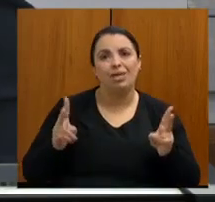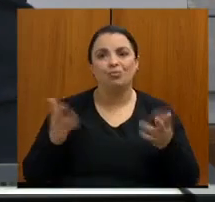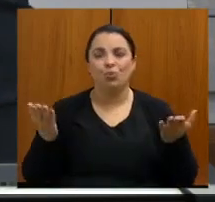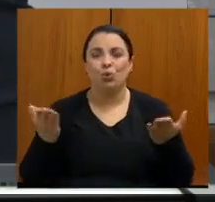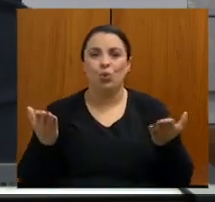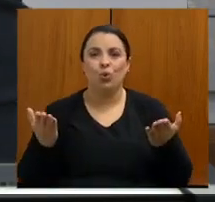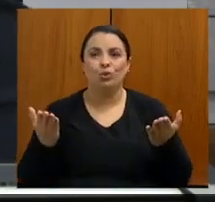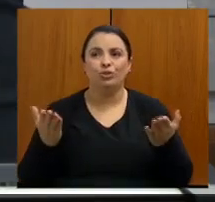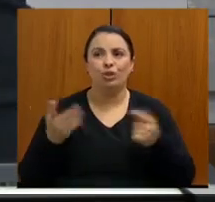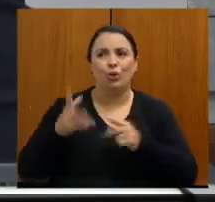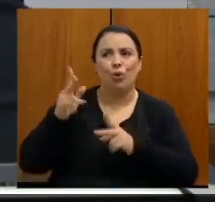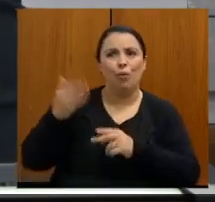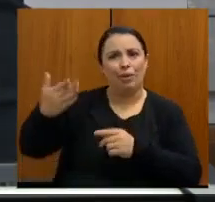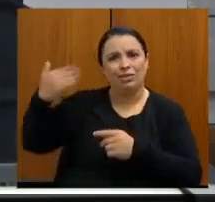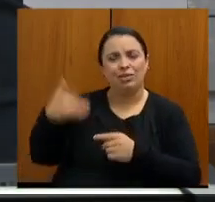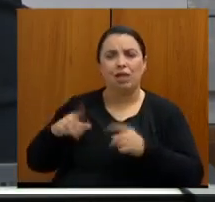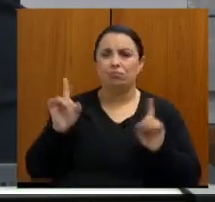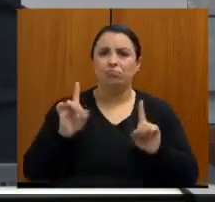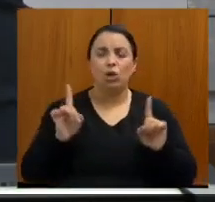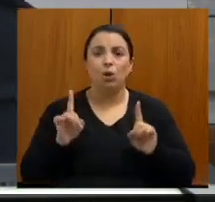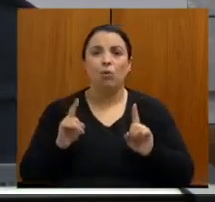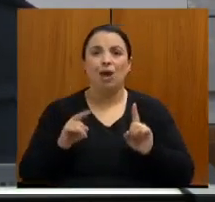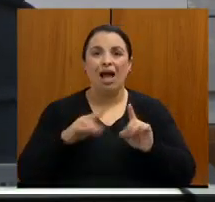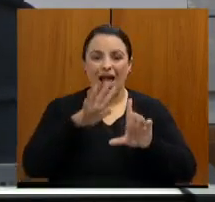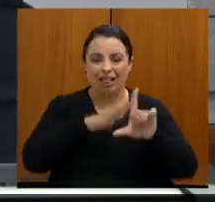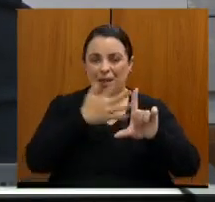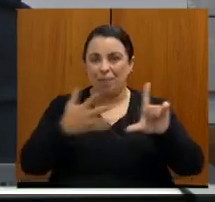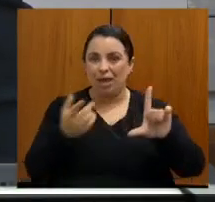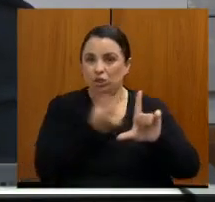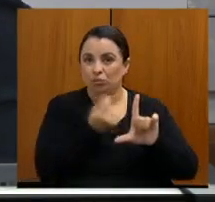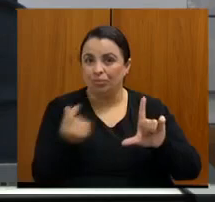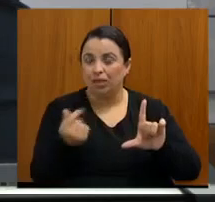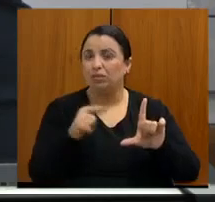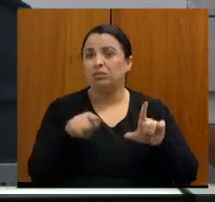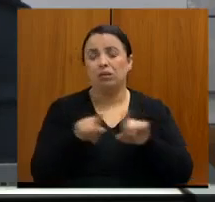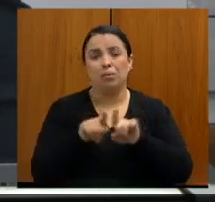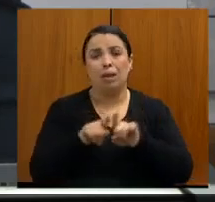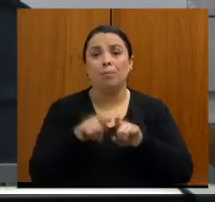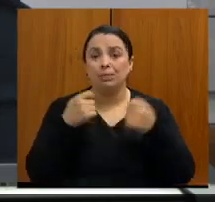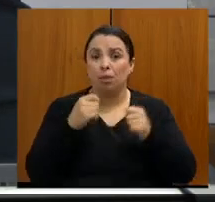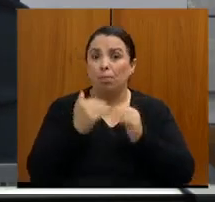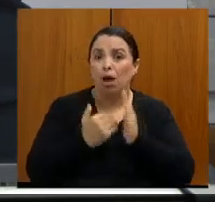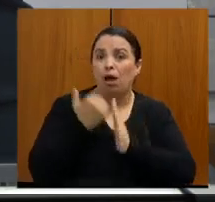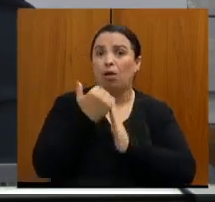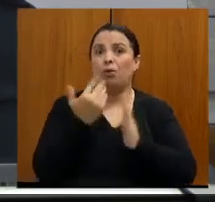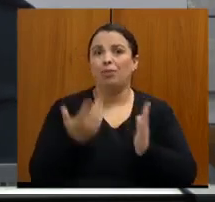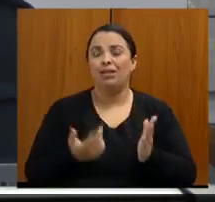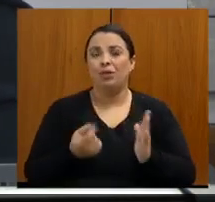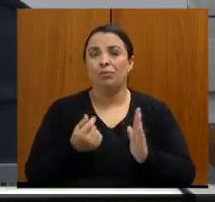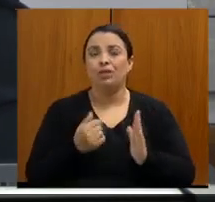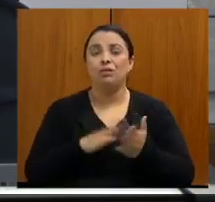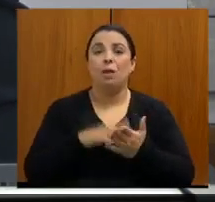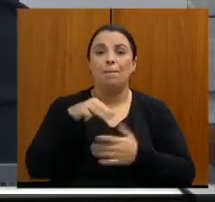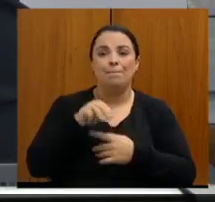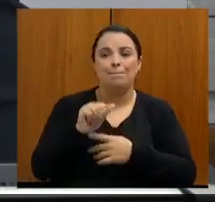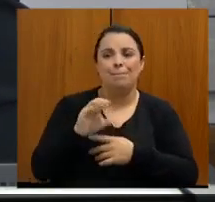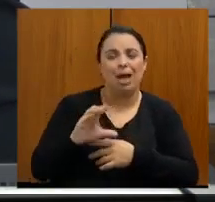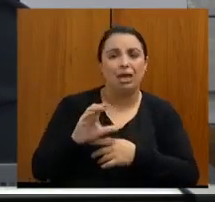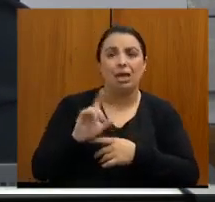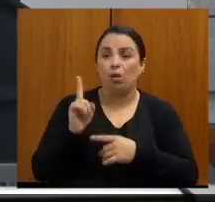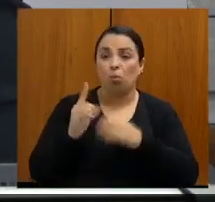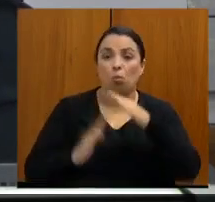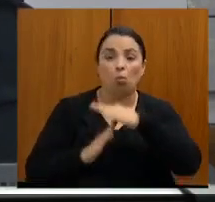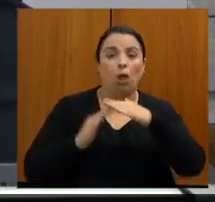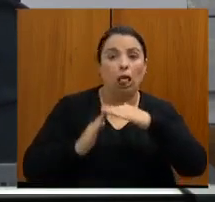de não só a tabela, estou falando do teto também, porque enquanto eles não aumentarem o teto de MAC, enquanto eles não